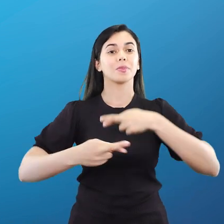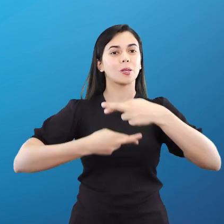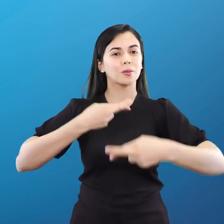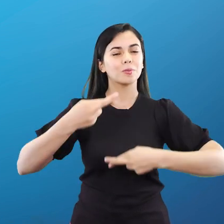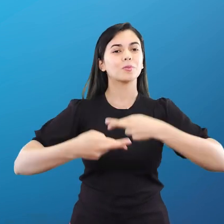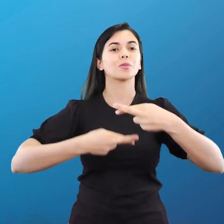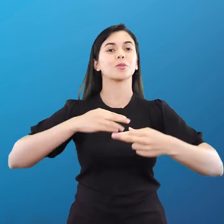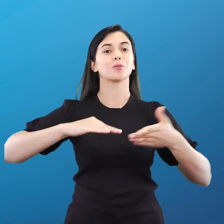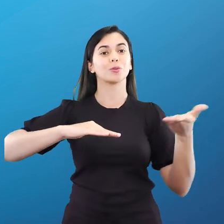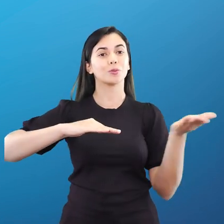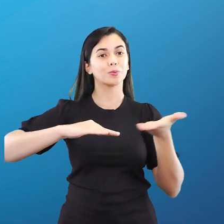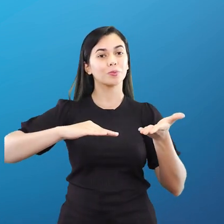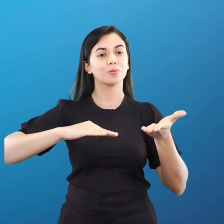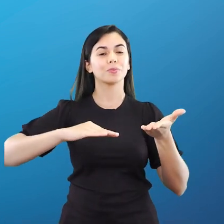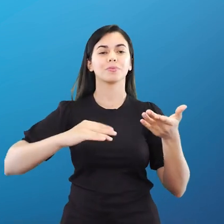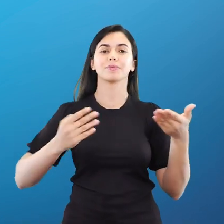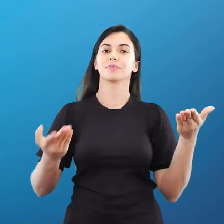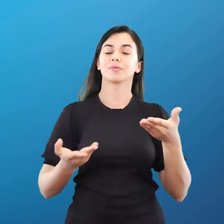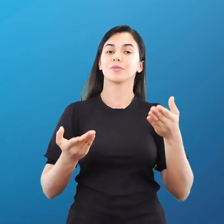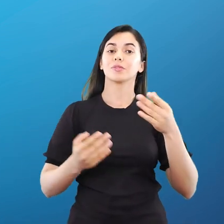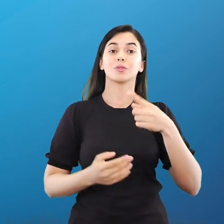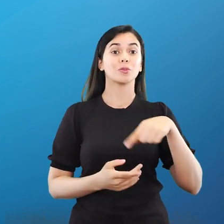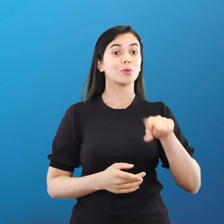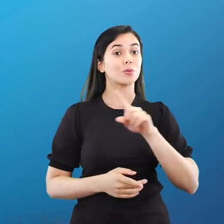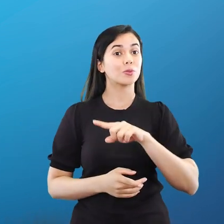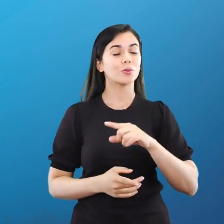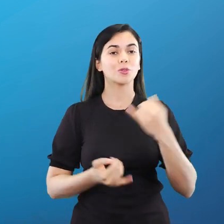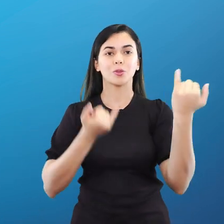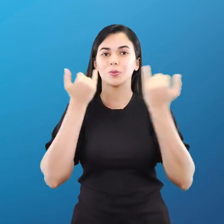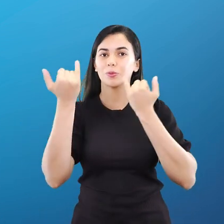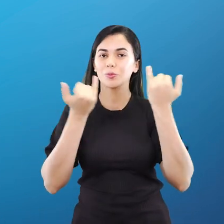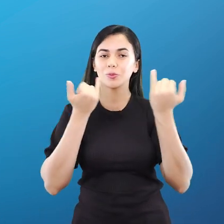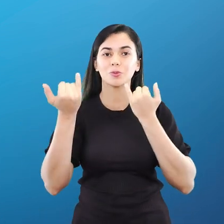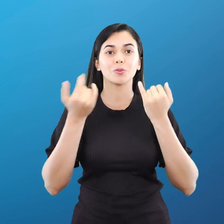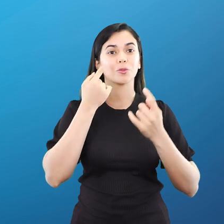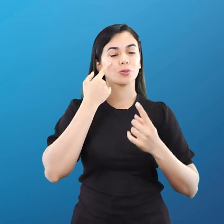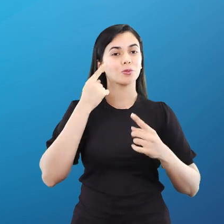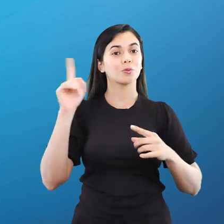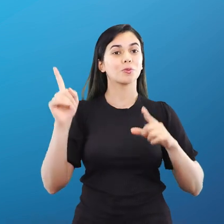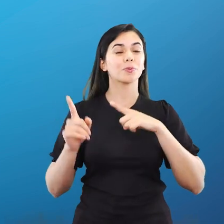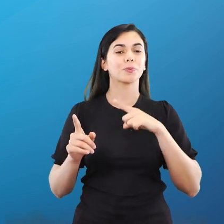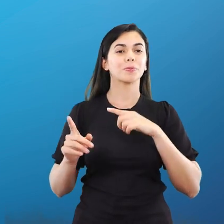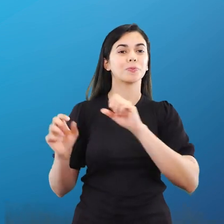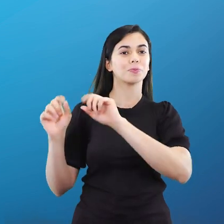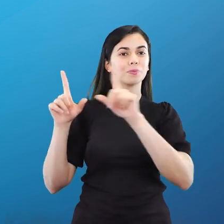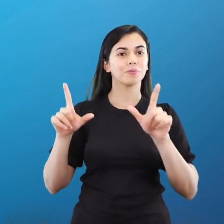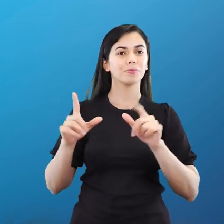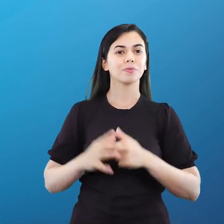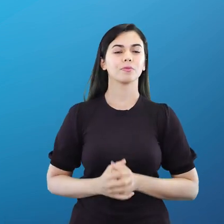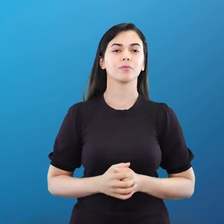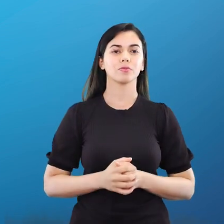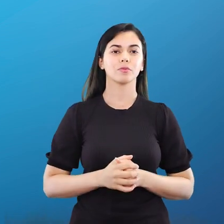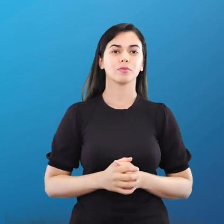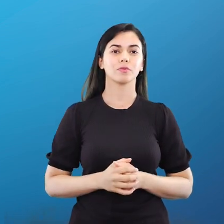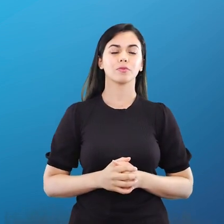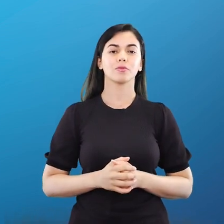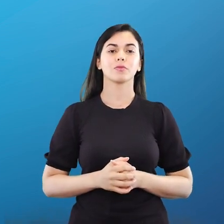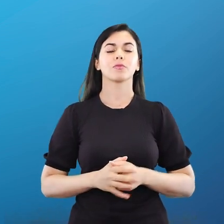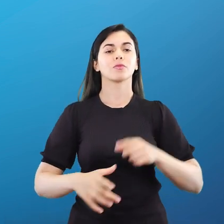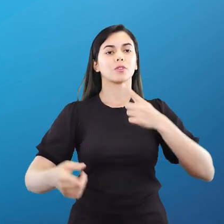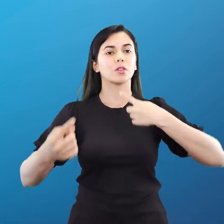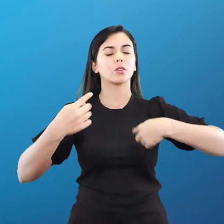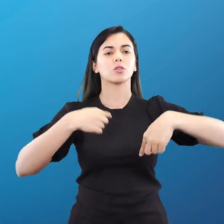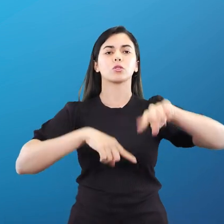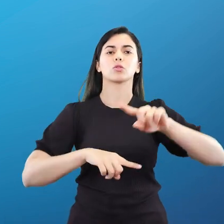Renascimento moderno. Acompanha comigo a informação que eu trouxe para vocês aqui na lousa, olha só. Avançamos